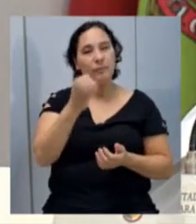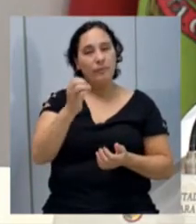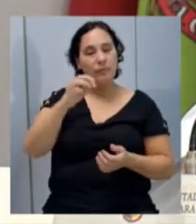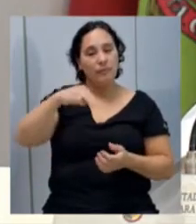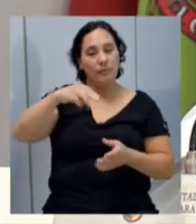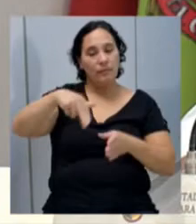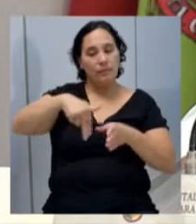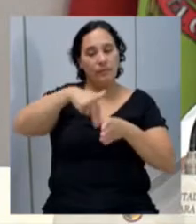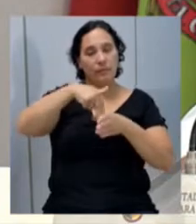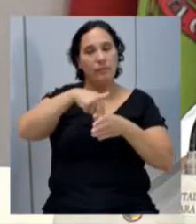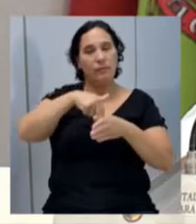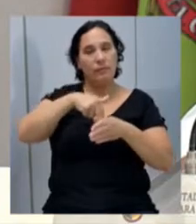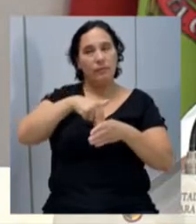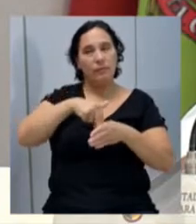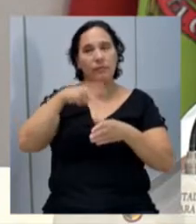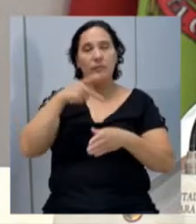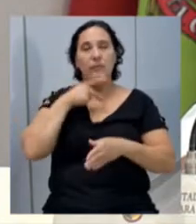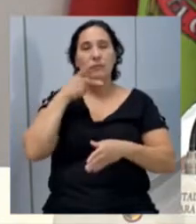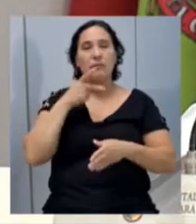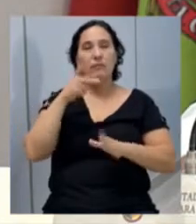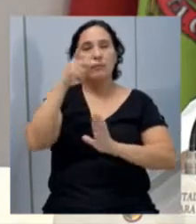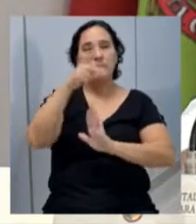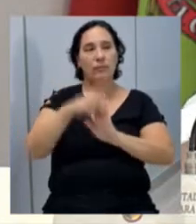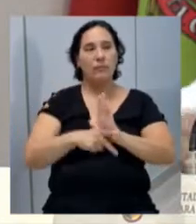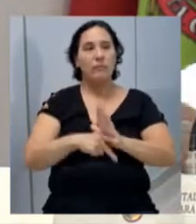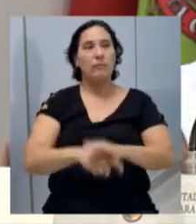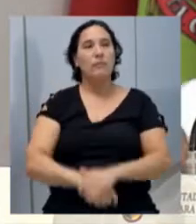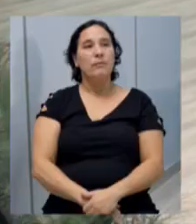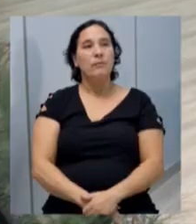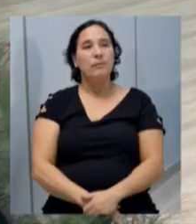minutos ou o tempo necessário para explanar sobre os projetos.